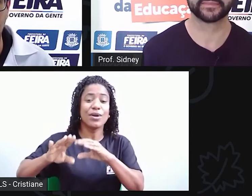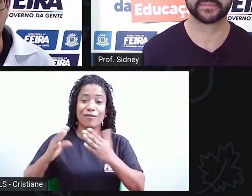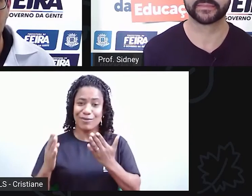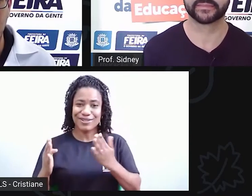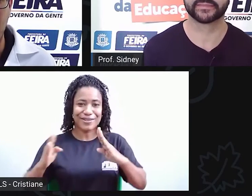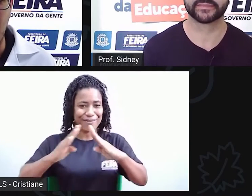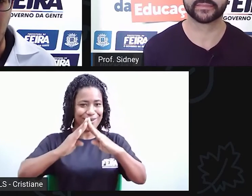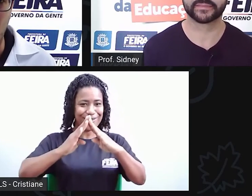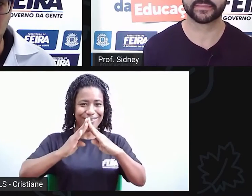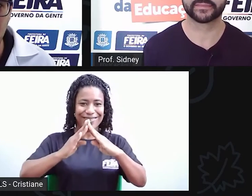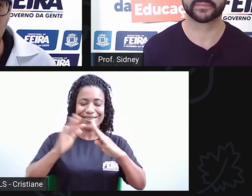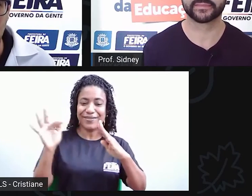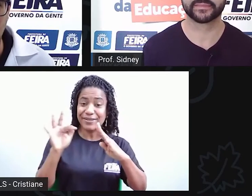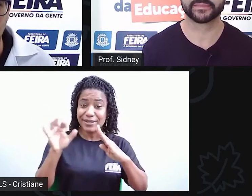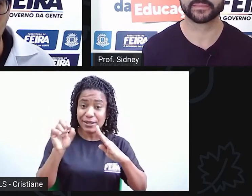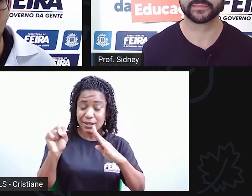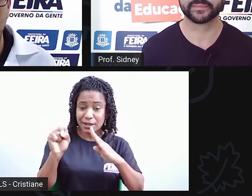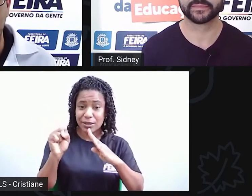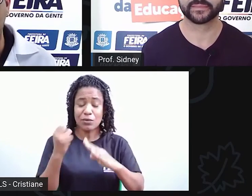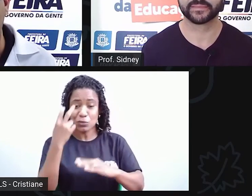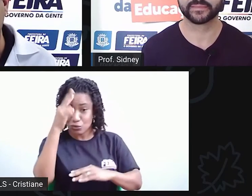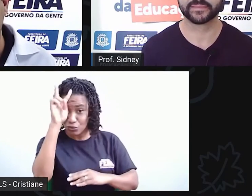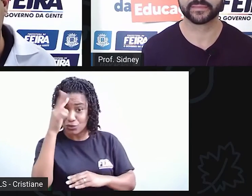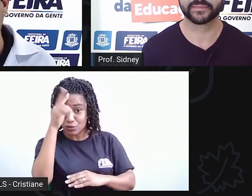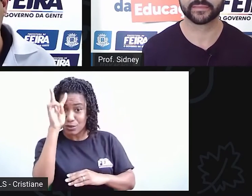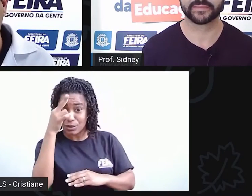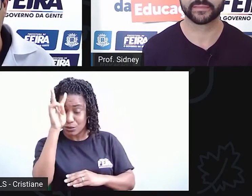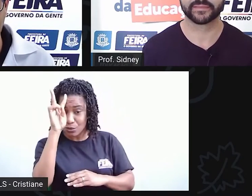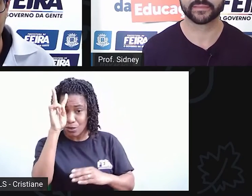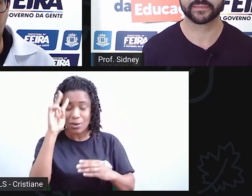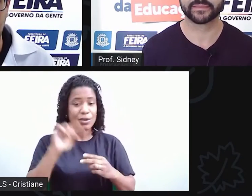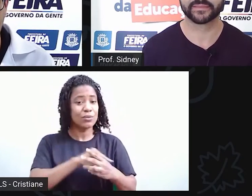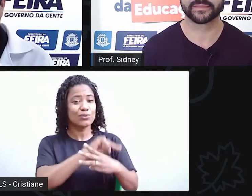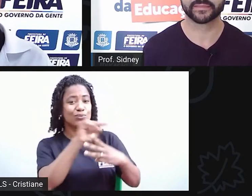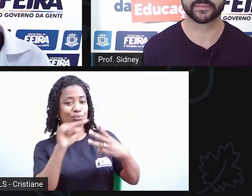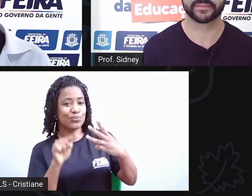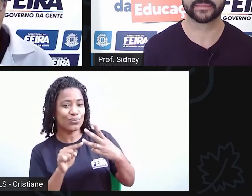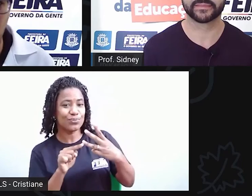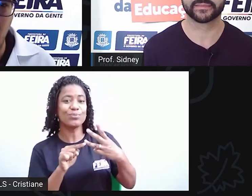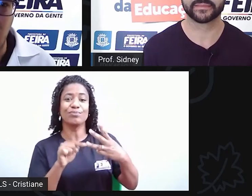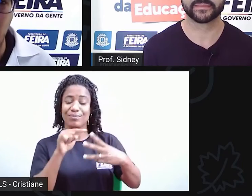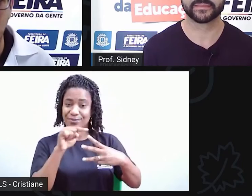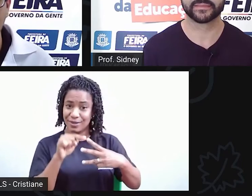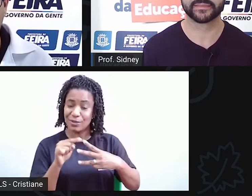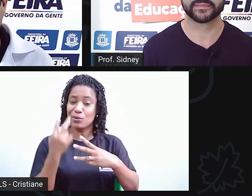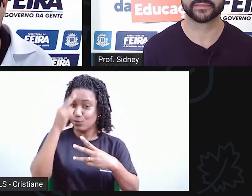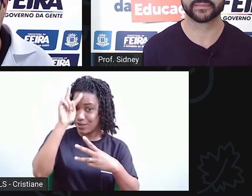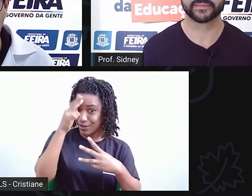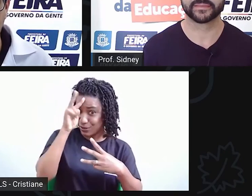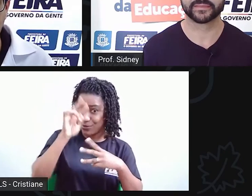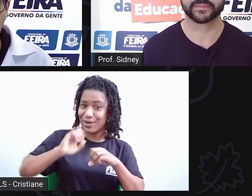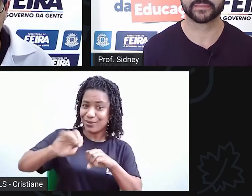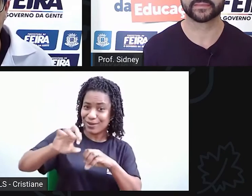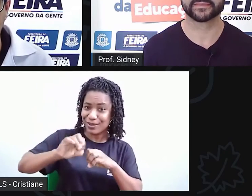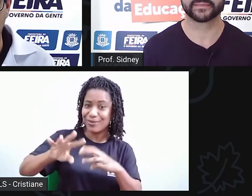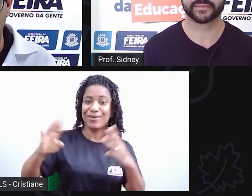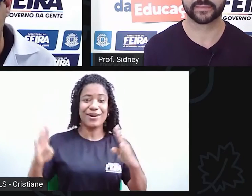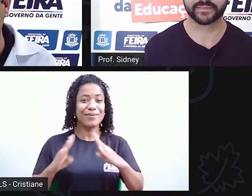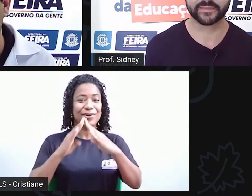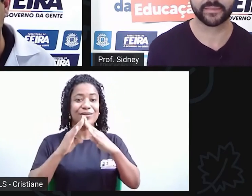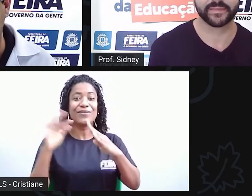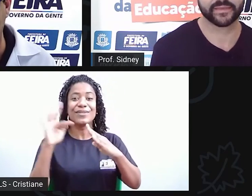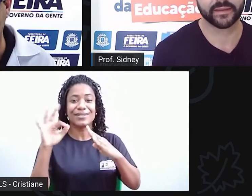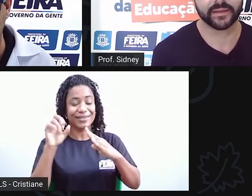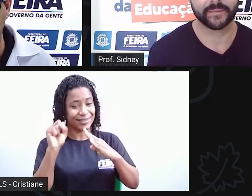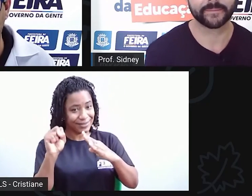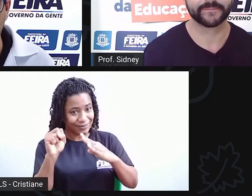Santana, como historiador e como essas três faces, né? Historiador, educador e morador de Feira de Santana. Eu não